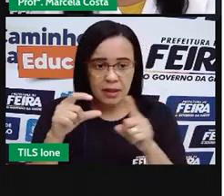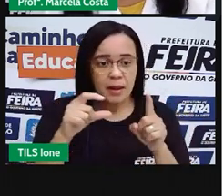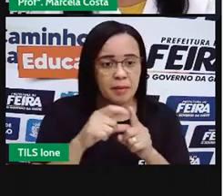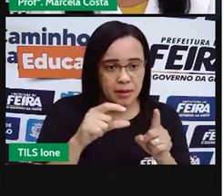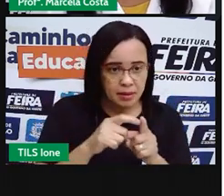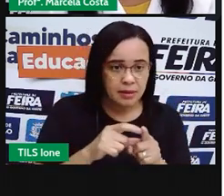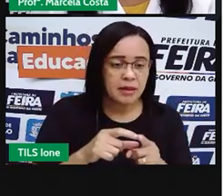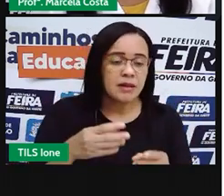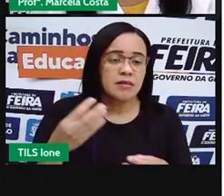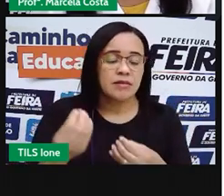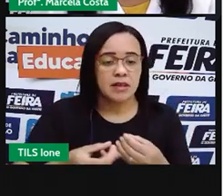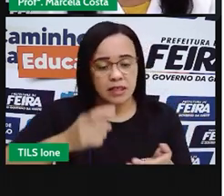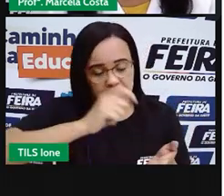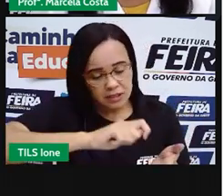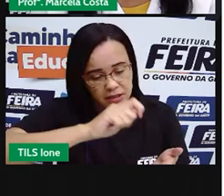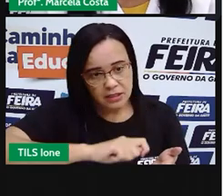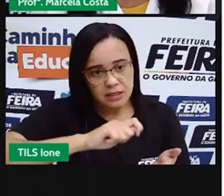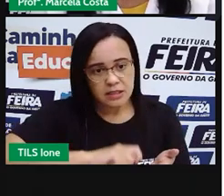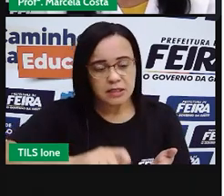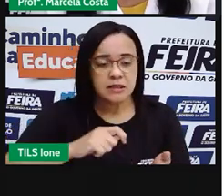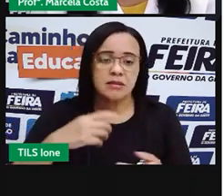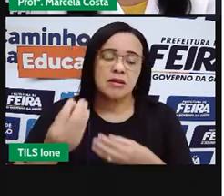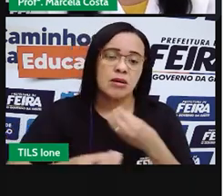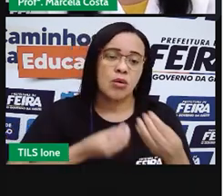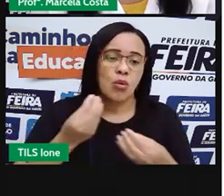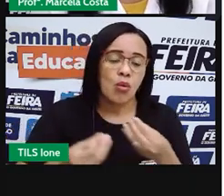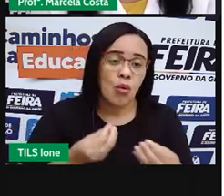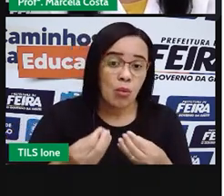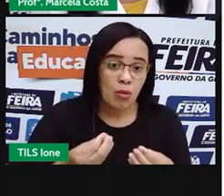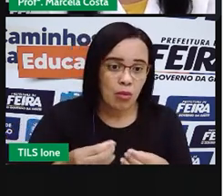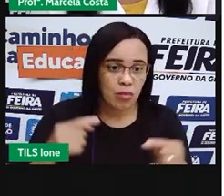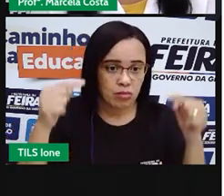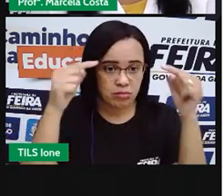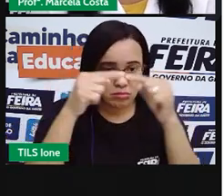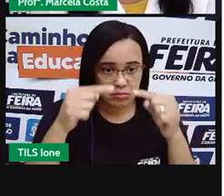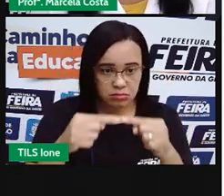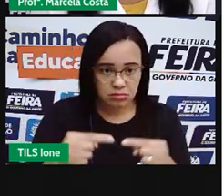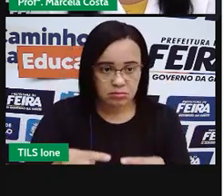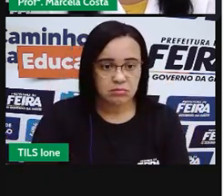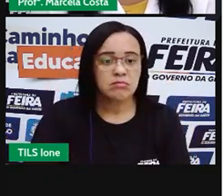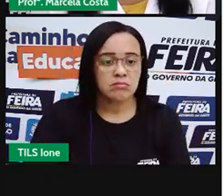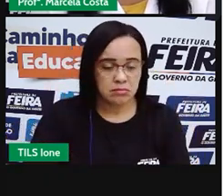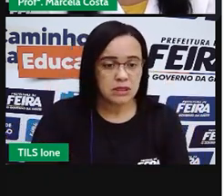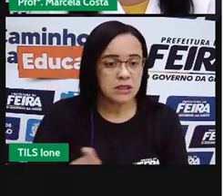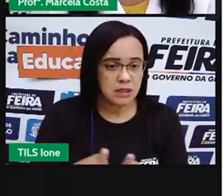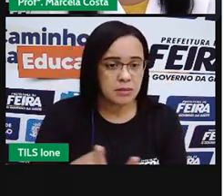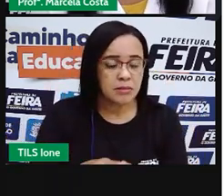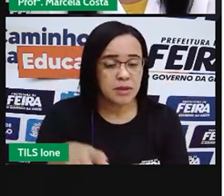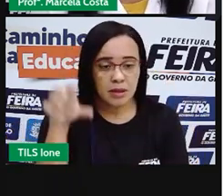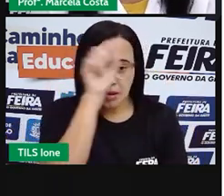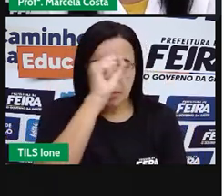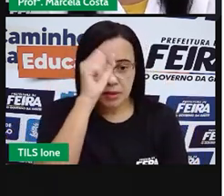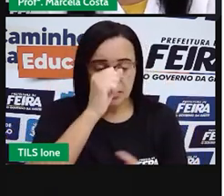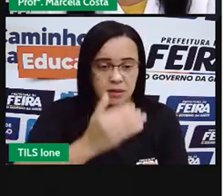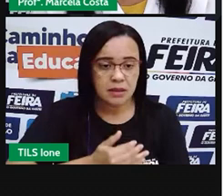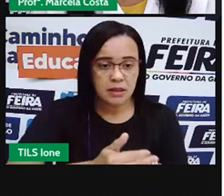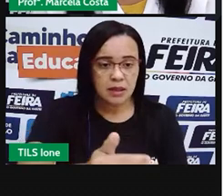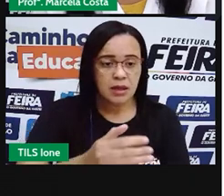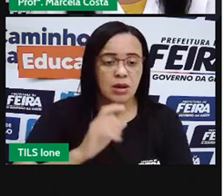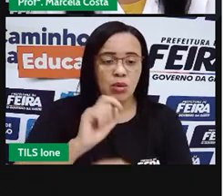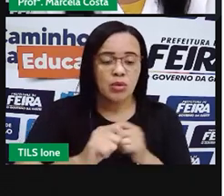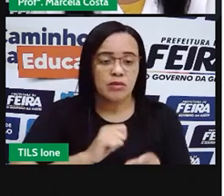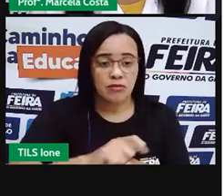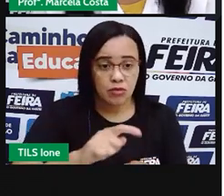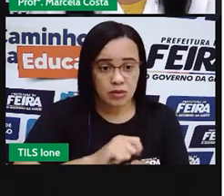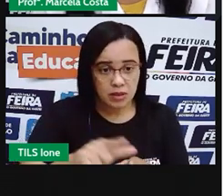representação escrita, fazendo essa correspondência. Você também vai aprender a identificar os fonemas